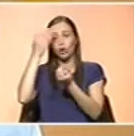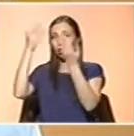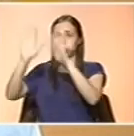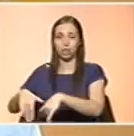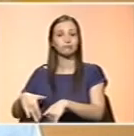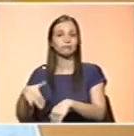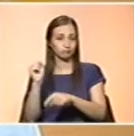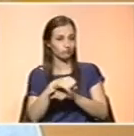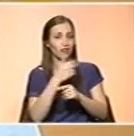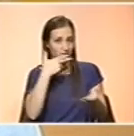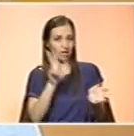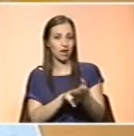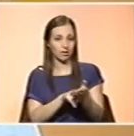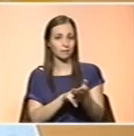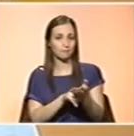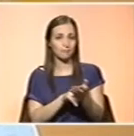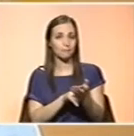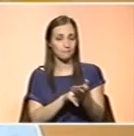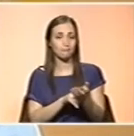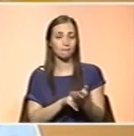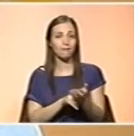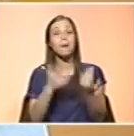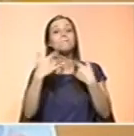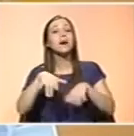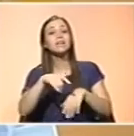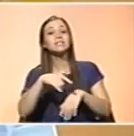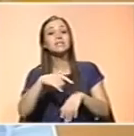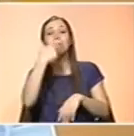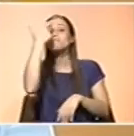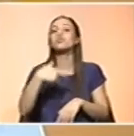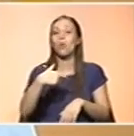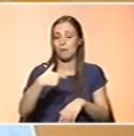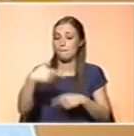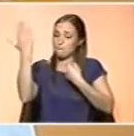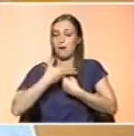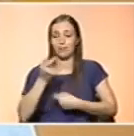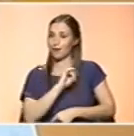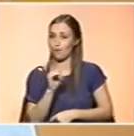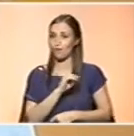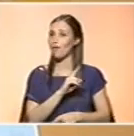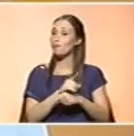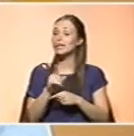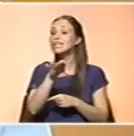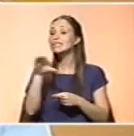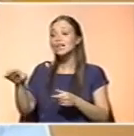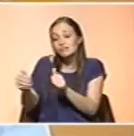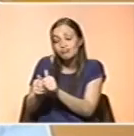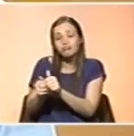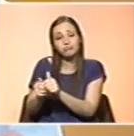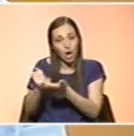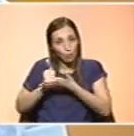é? Completamente. Mas não matem o mensageiro, como se costuma dizer. De facto, ter a ciência do nosso lado ajuda. E depois é